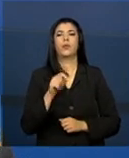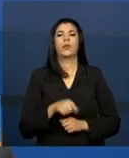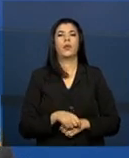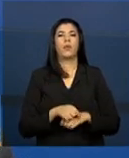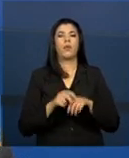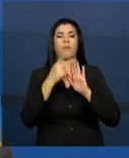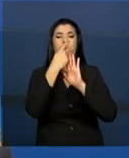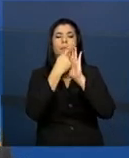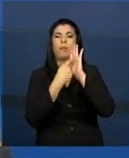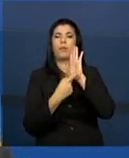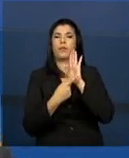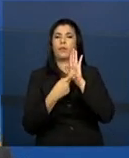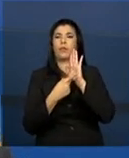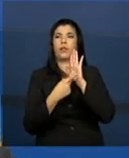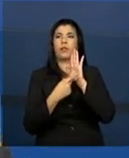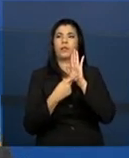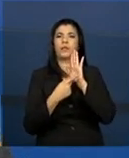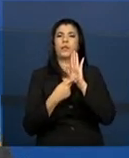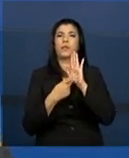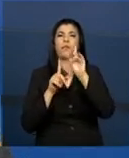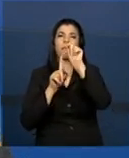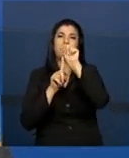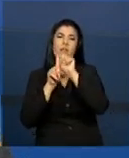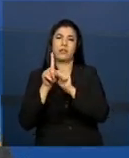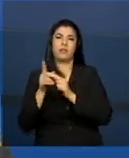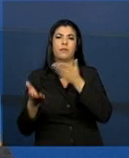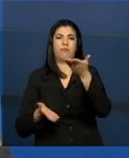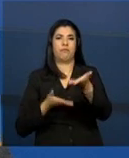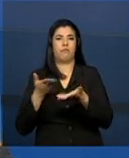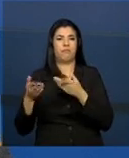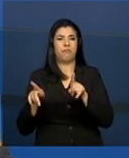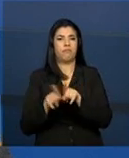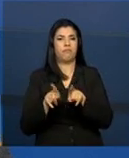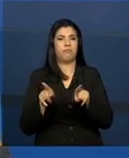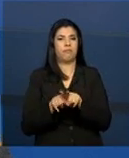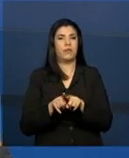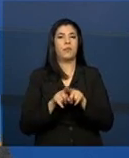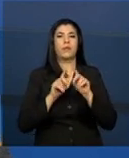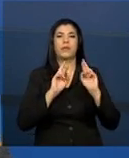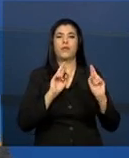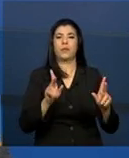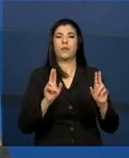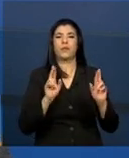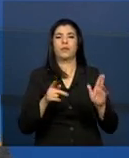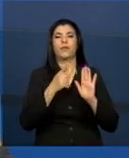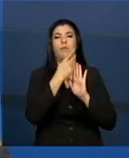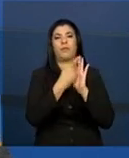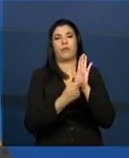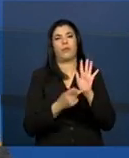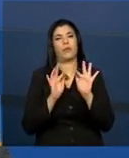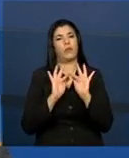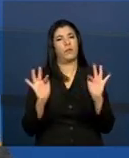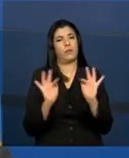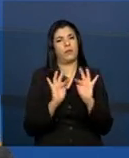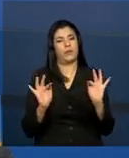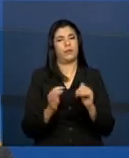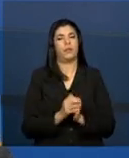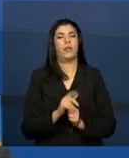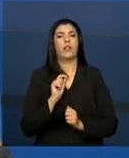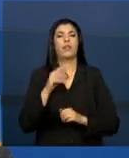registro mensal de atendimentos. O registro mensal de atendimentos também foi uma iniciativa que nós implementamos,